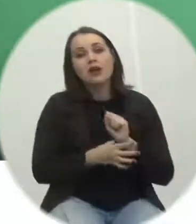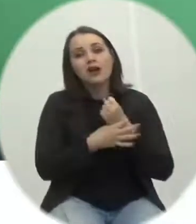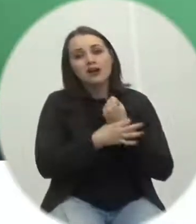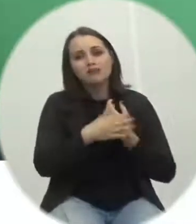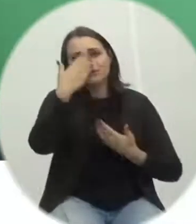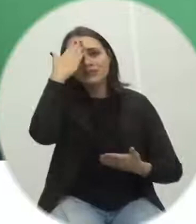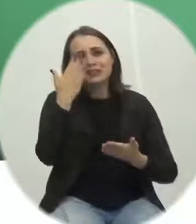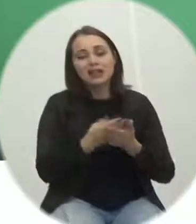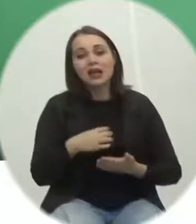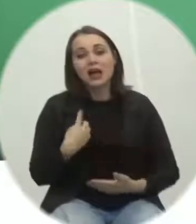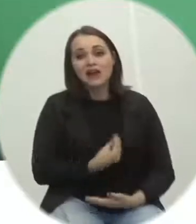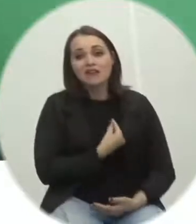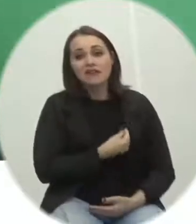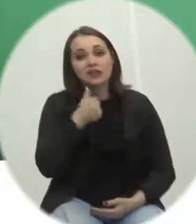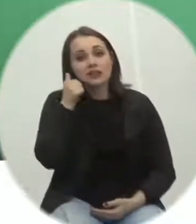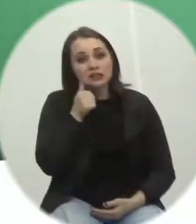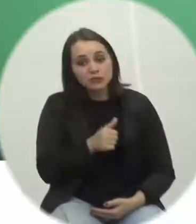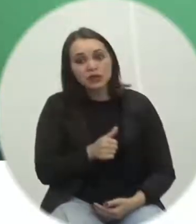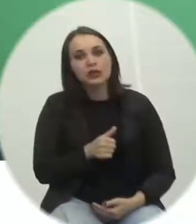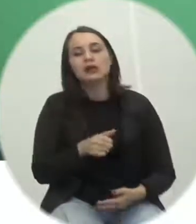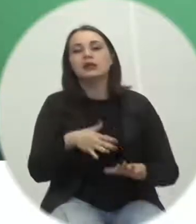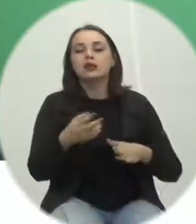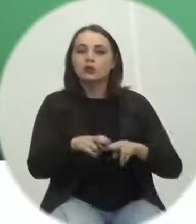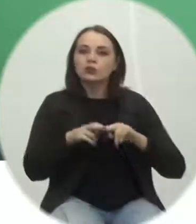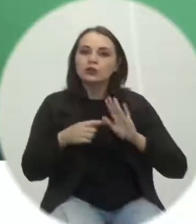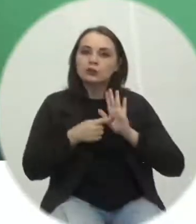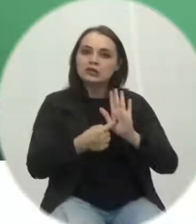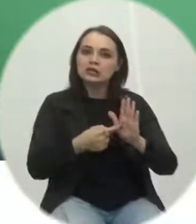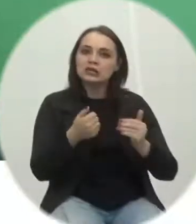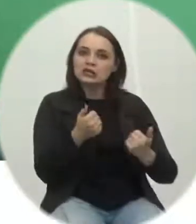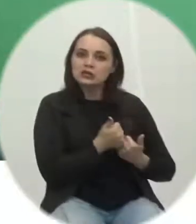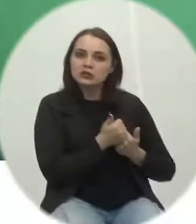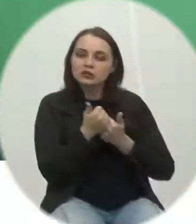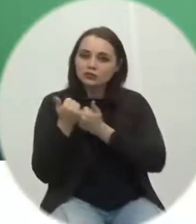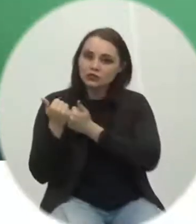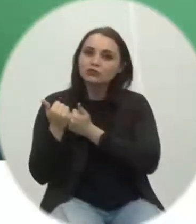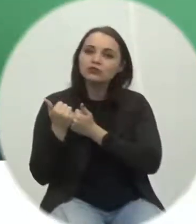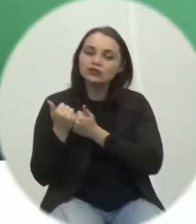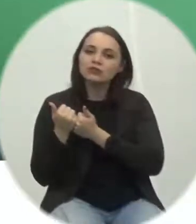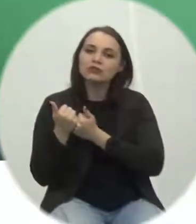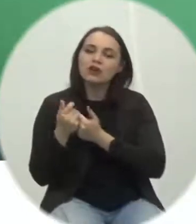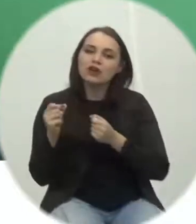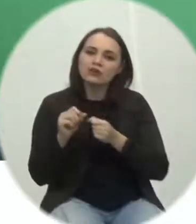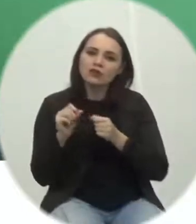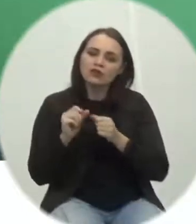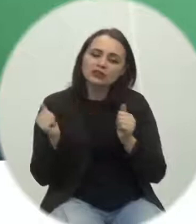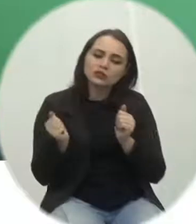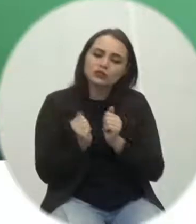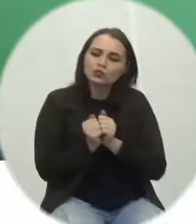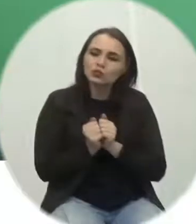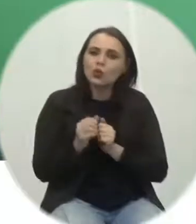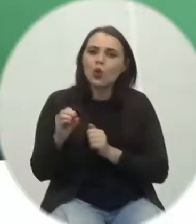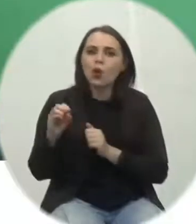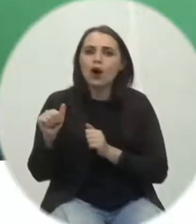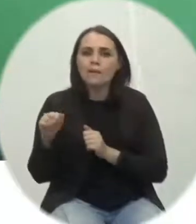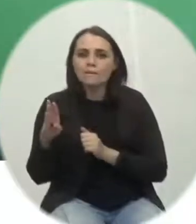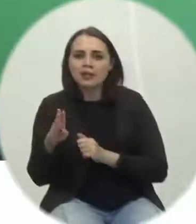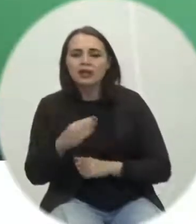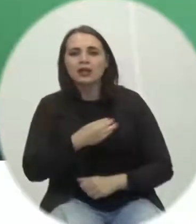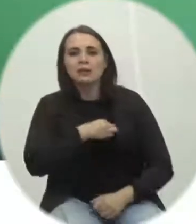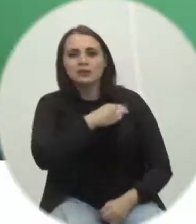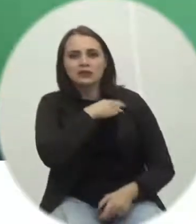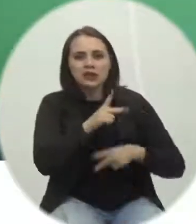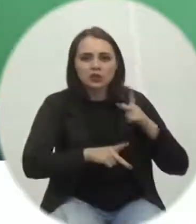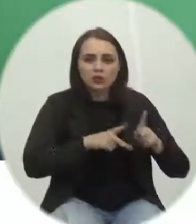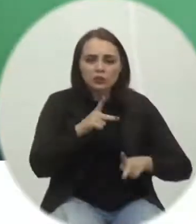as nossas vidas. E, por isso, apresentei esse substitutivo que foi construído com a OAB, com o Ministério Público, com a